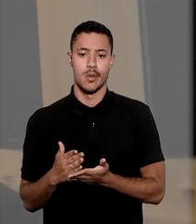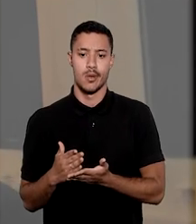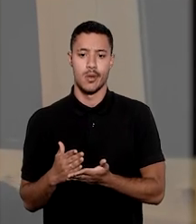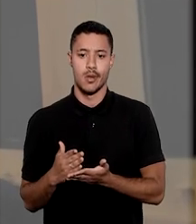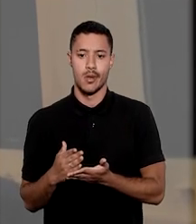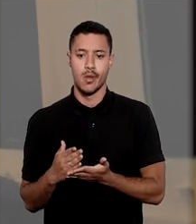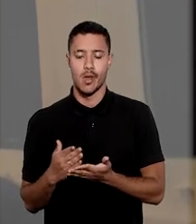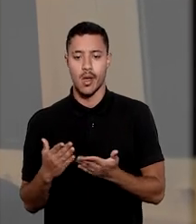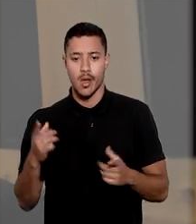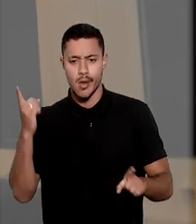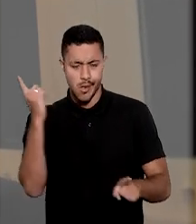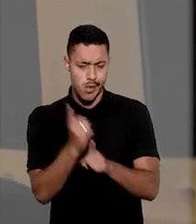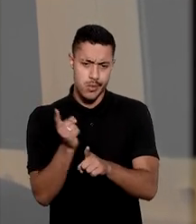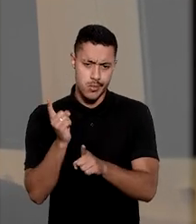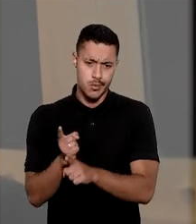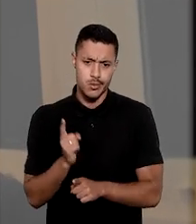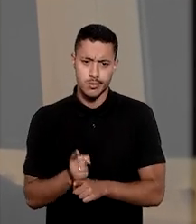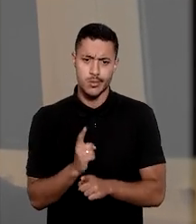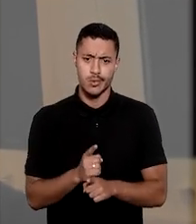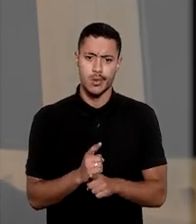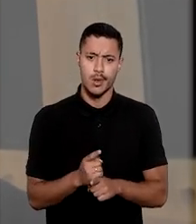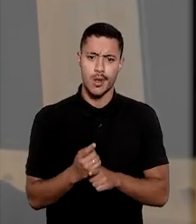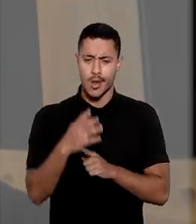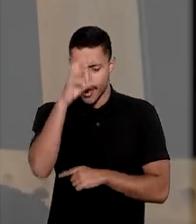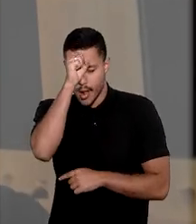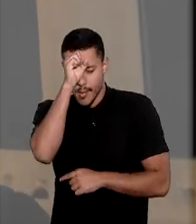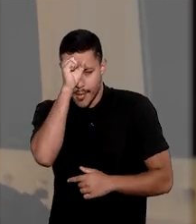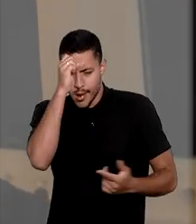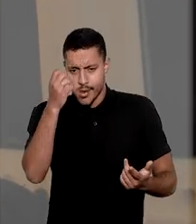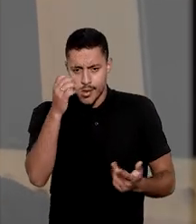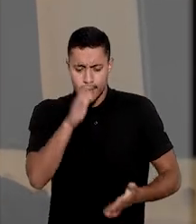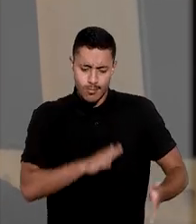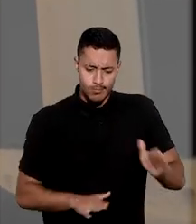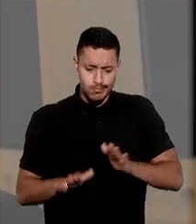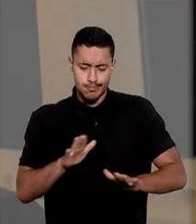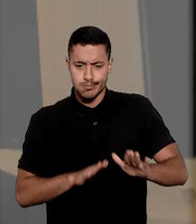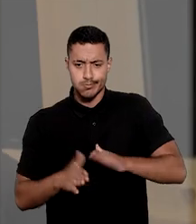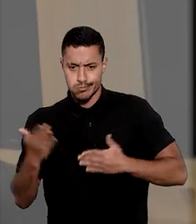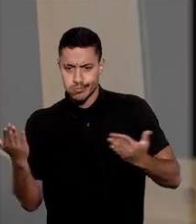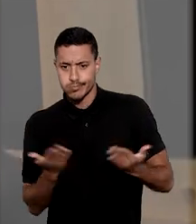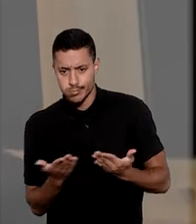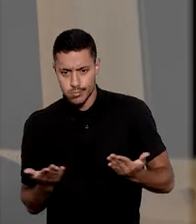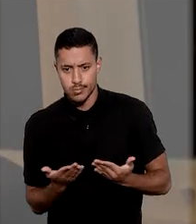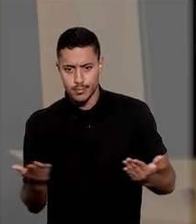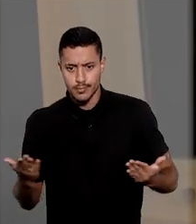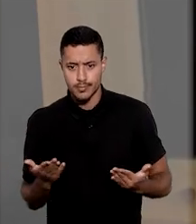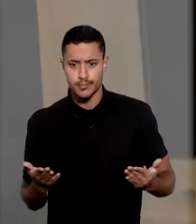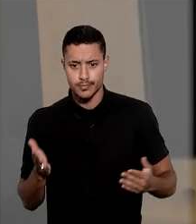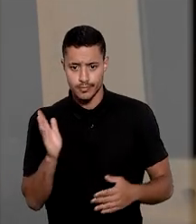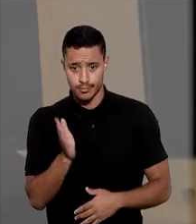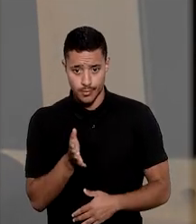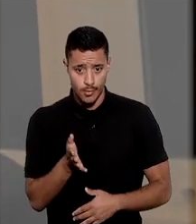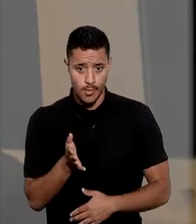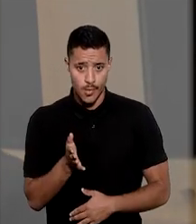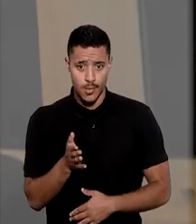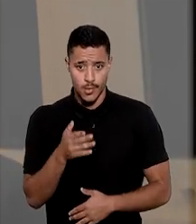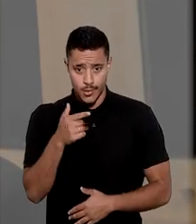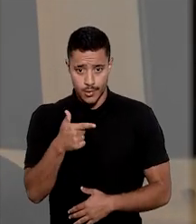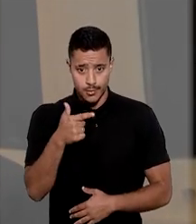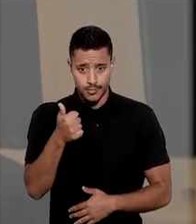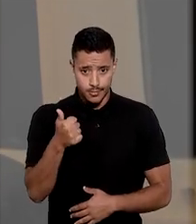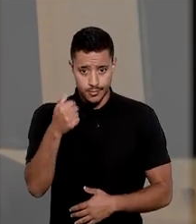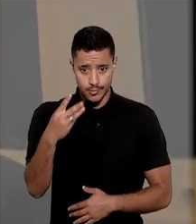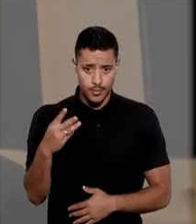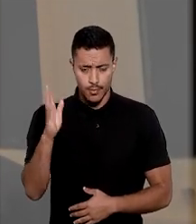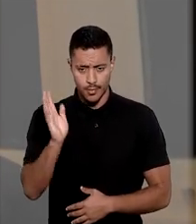descobrir, a me instruir sobre a questão do tratamento, que hoje em dia, já em 2013,